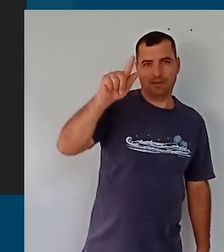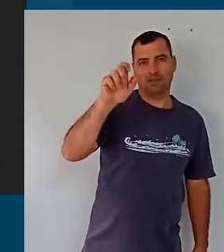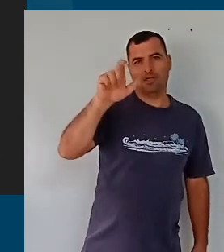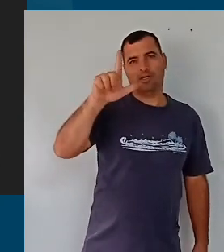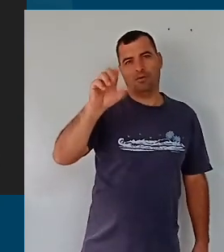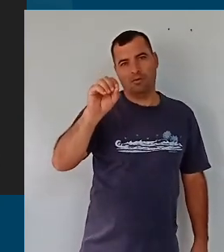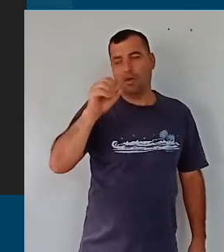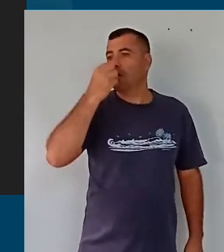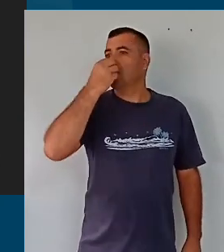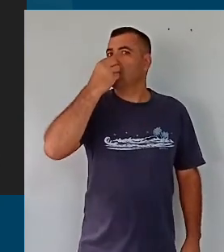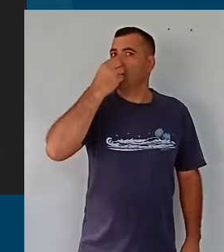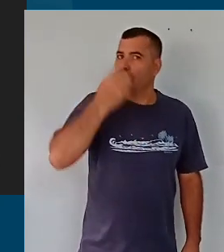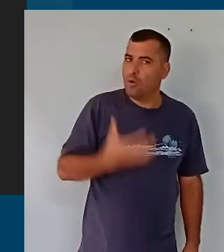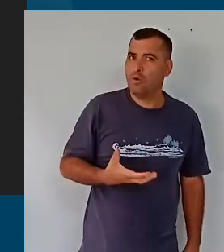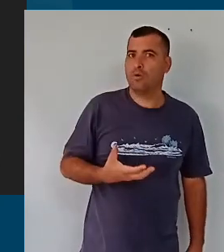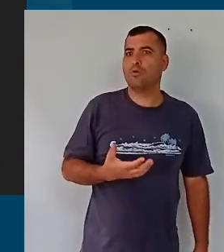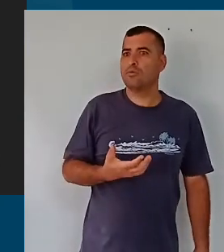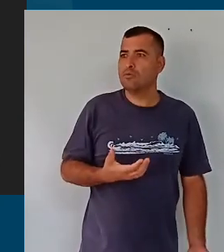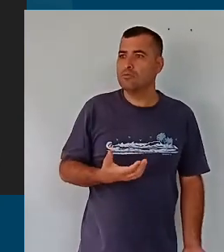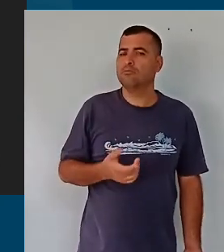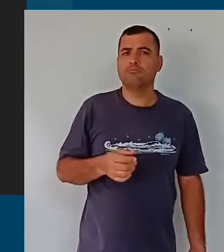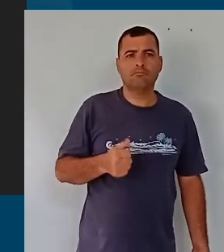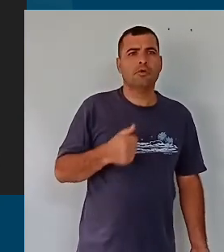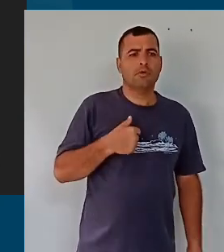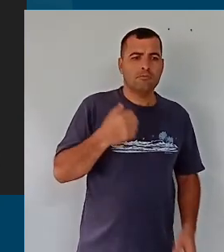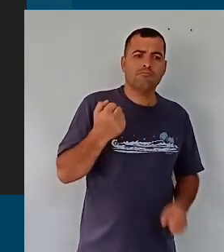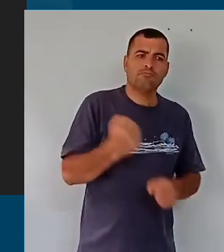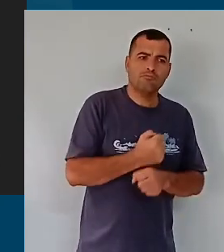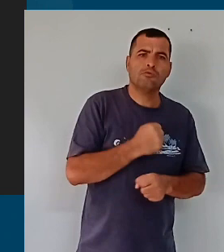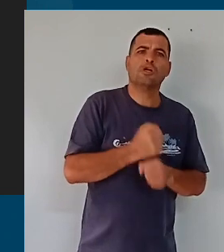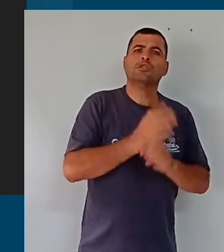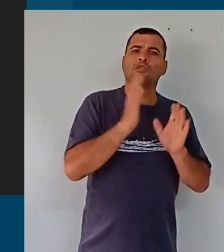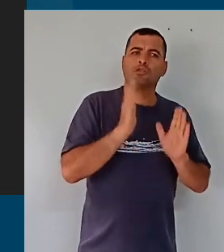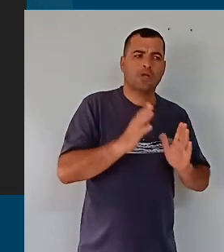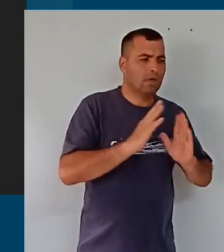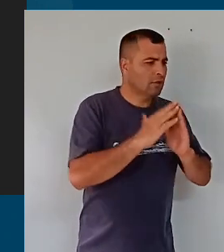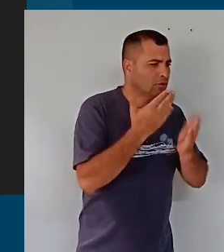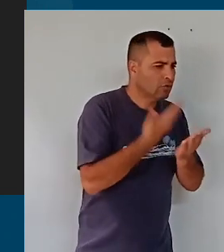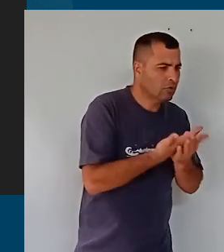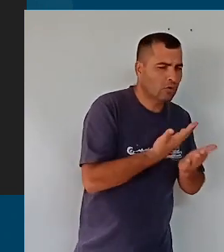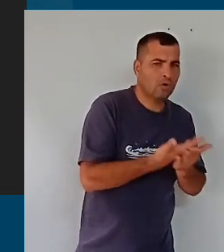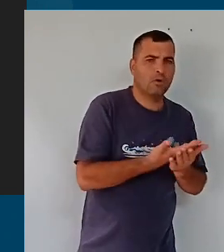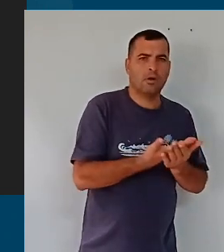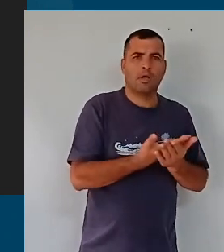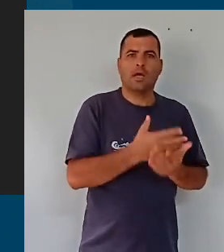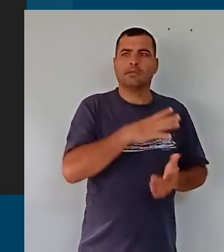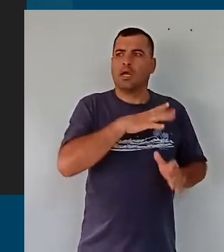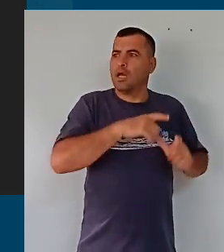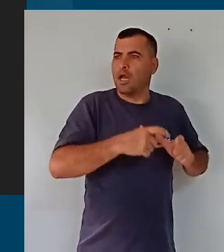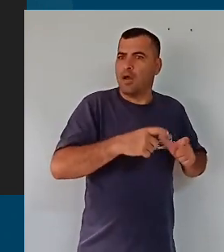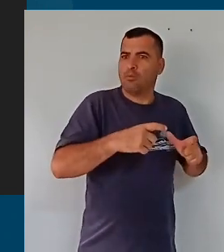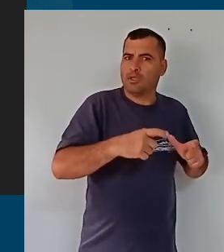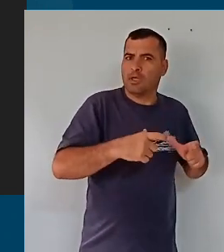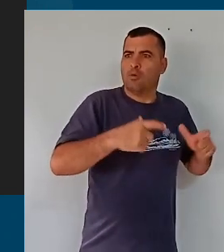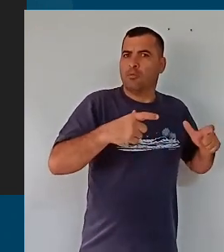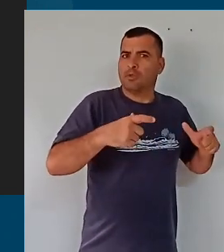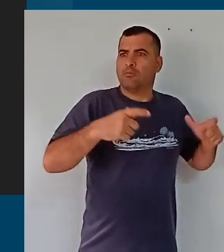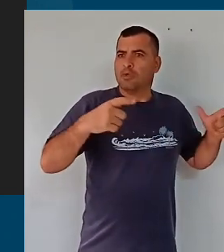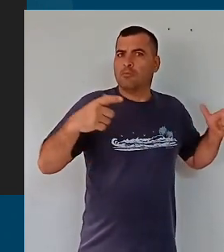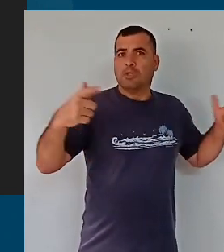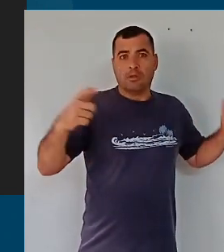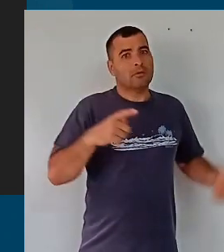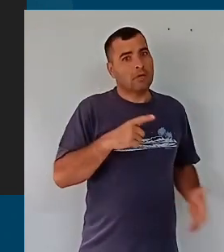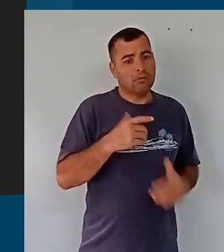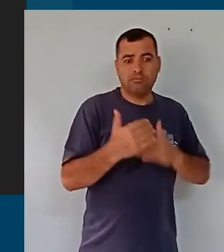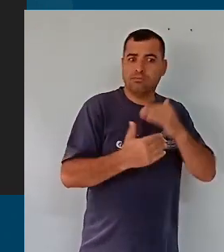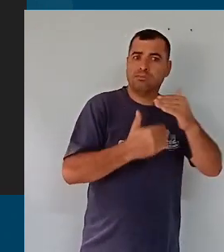fala, né? Que coisa boa, Fernando, eu construí escola, a cidade cresceu em governos meus, outros,